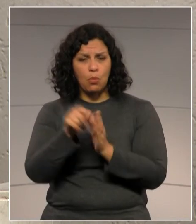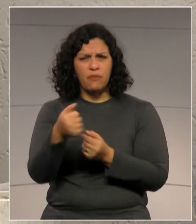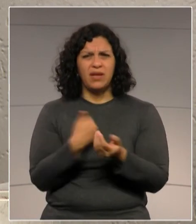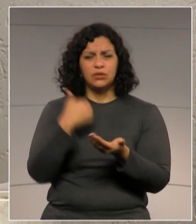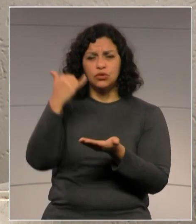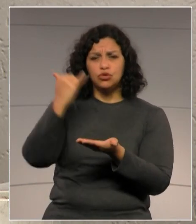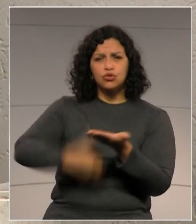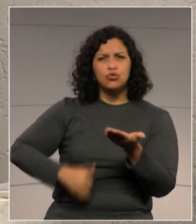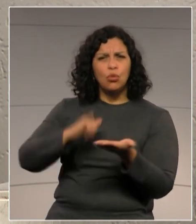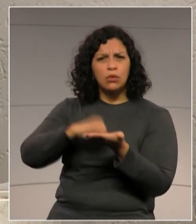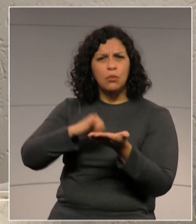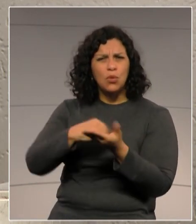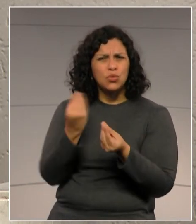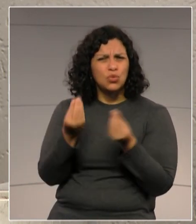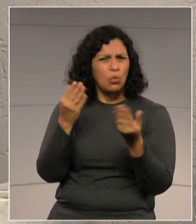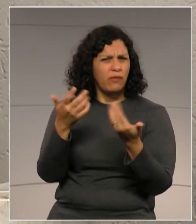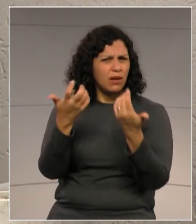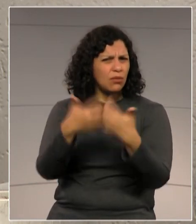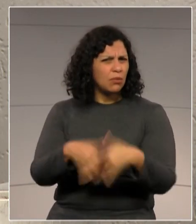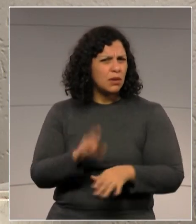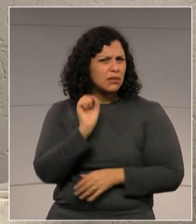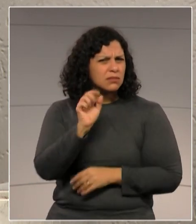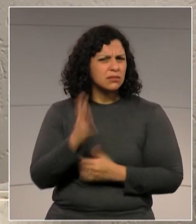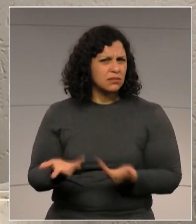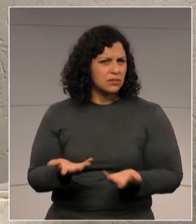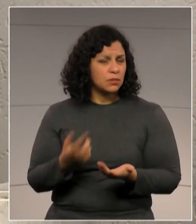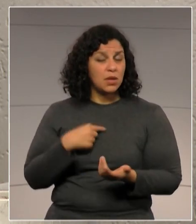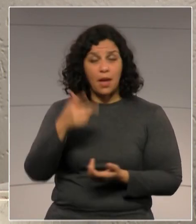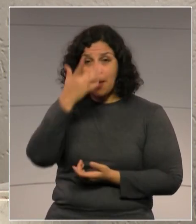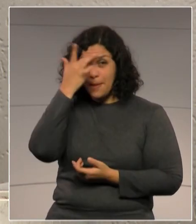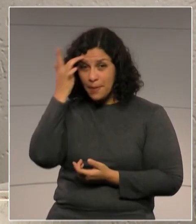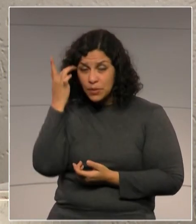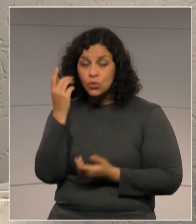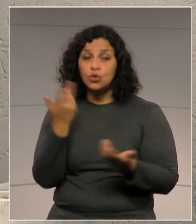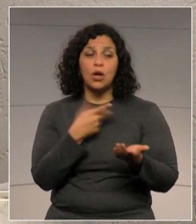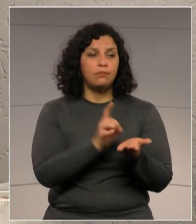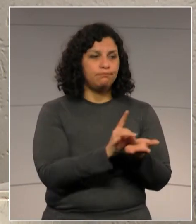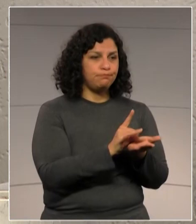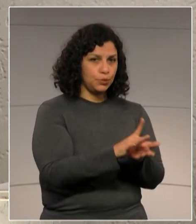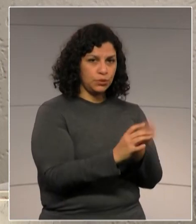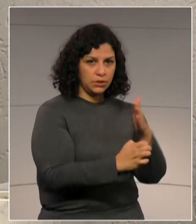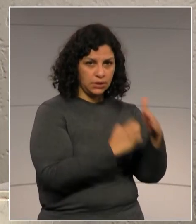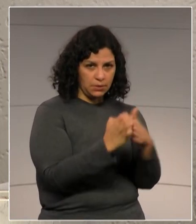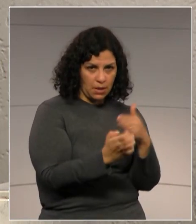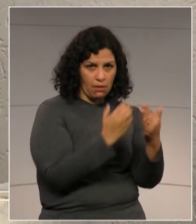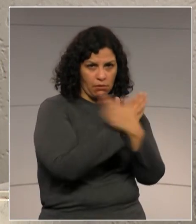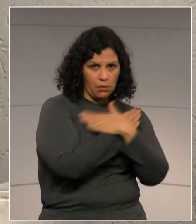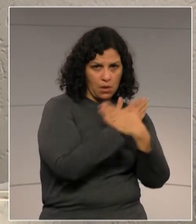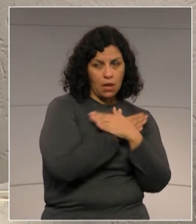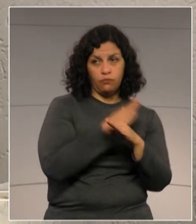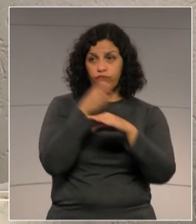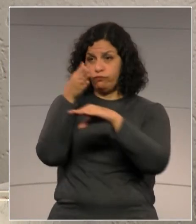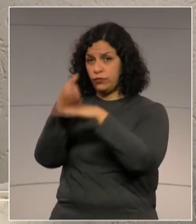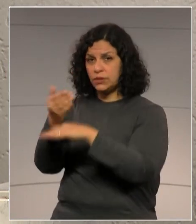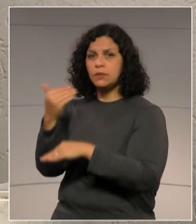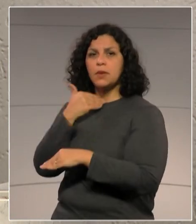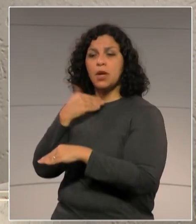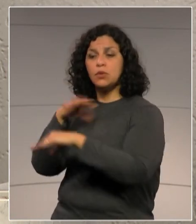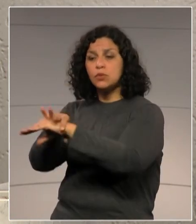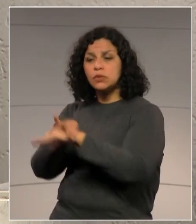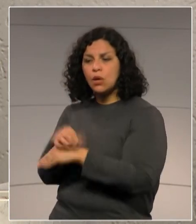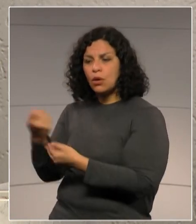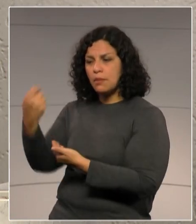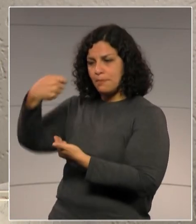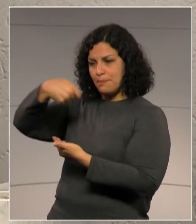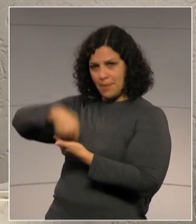isso? Porque o cara que recebe o seguro-desemprego, ele está passando por um momento de dificuldade. Não